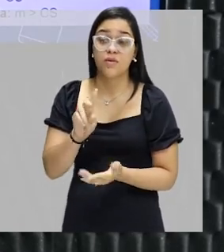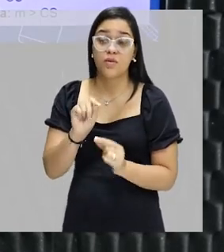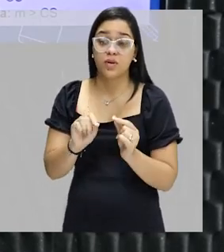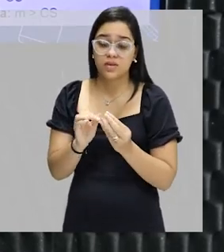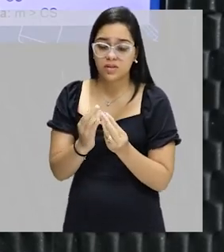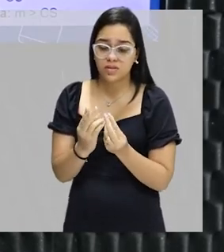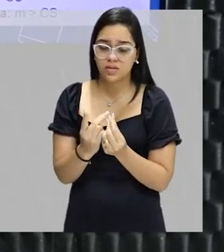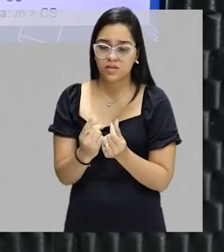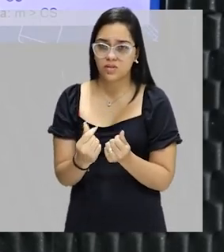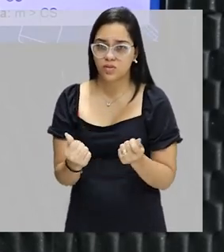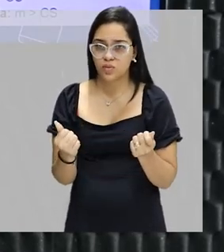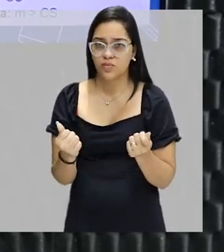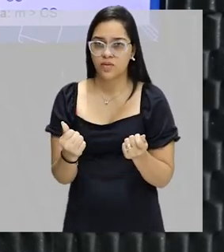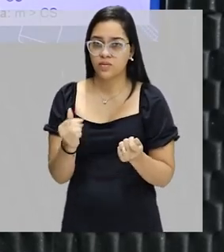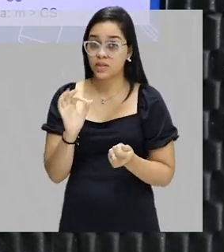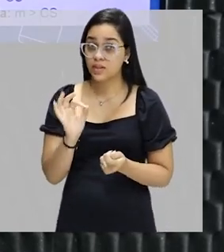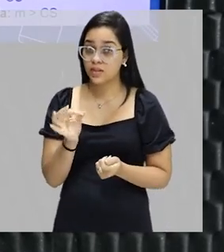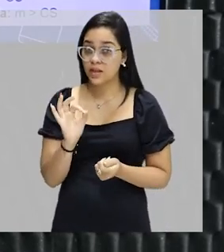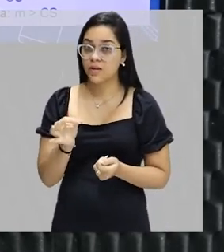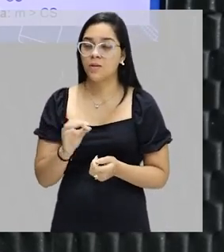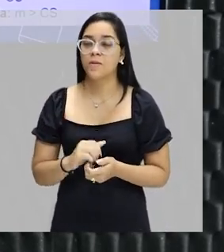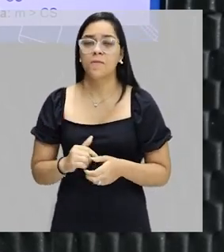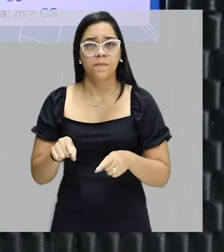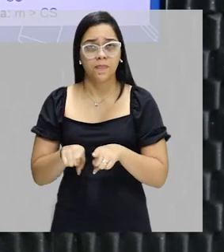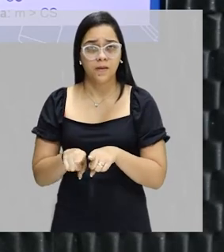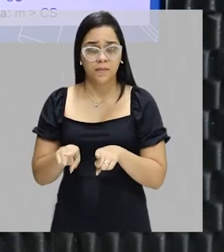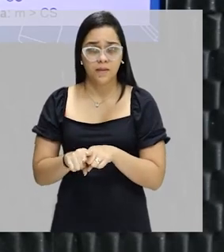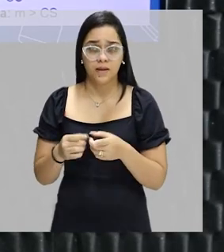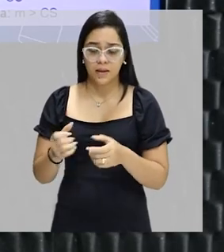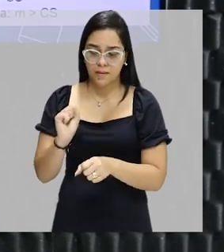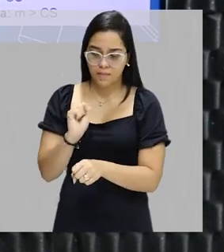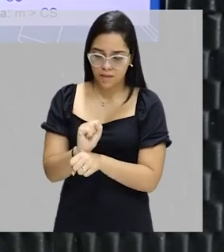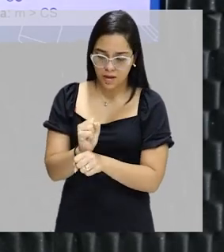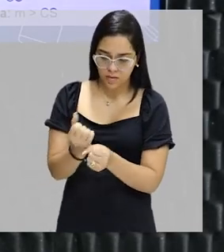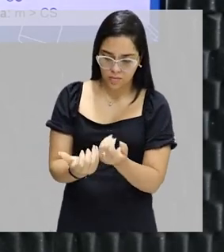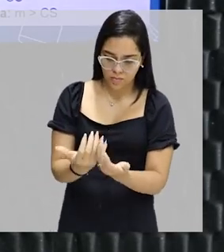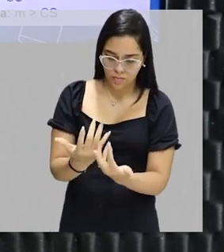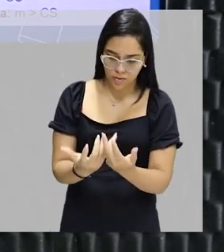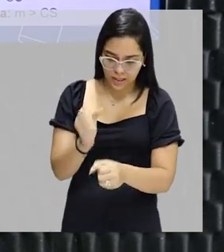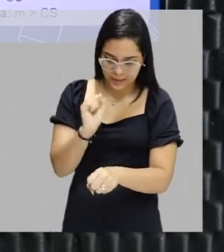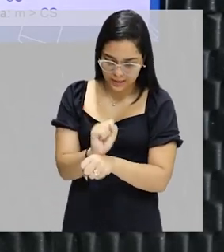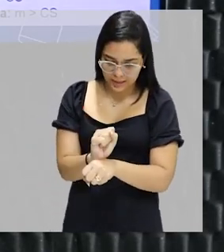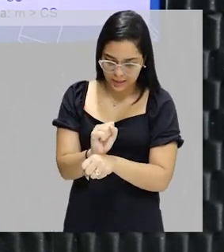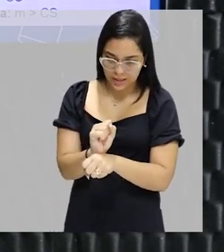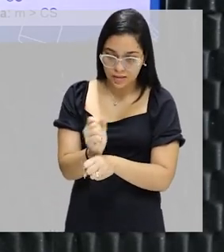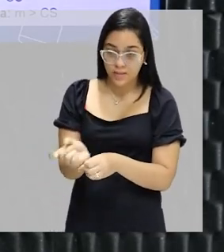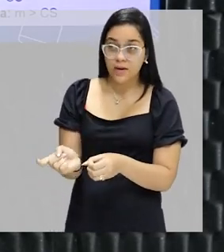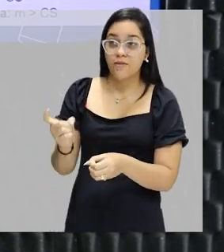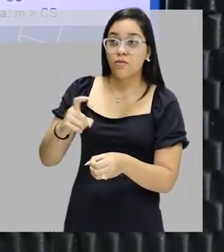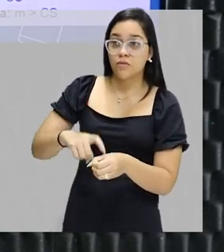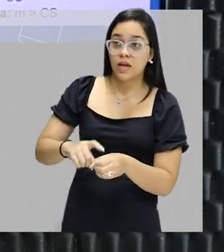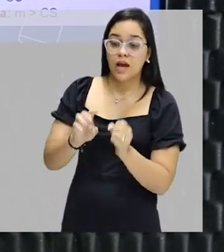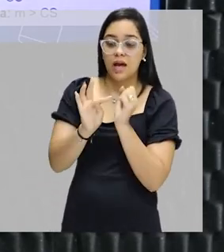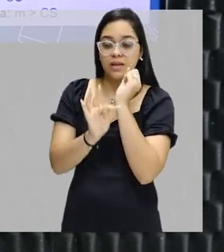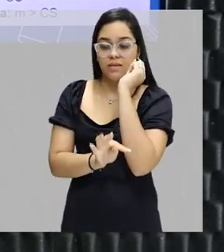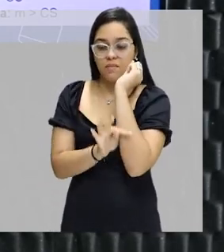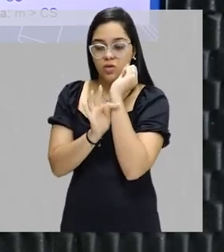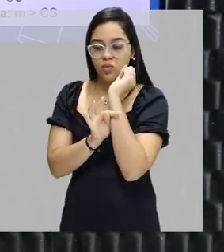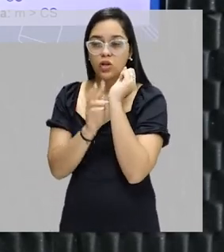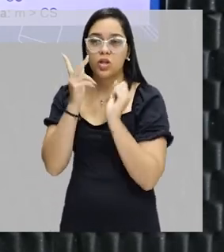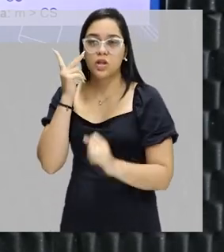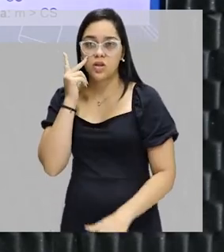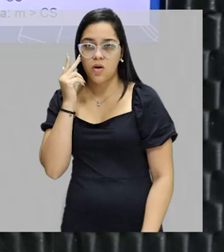dissolvidos. Show? E aí a gente para o aquecimento e espera voltar a temperatura ambiente.